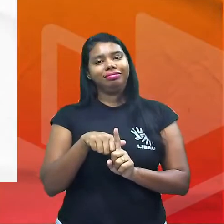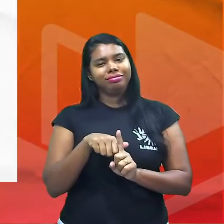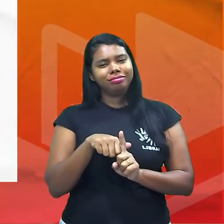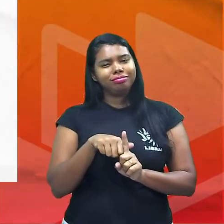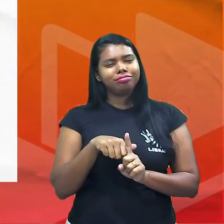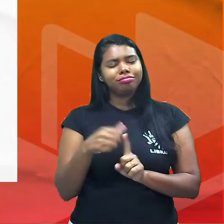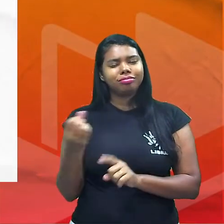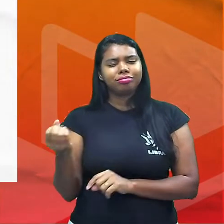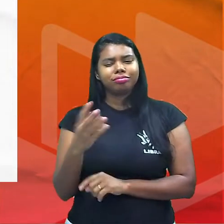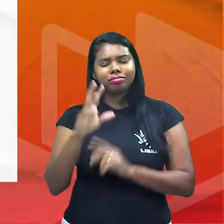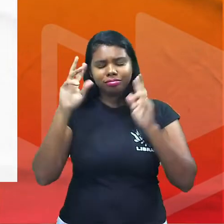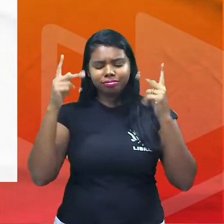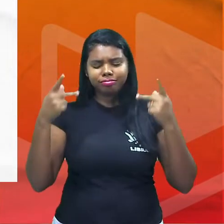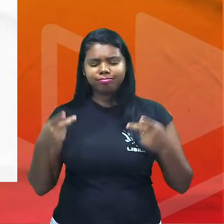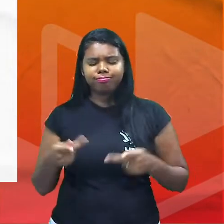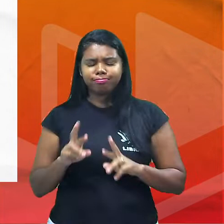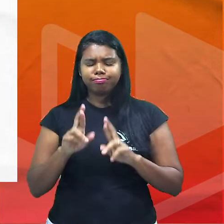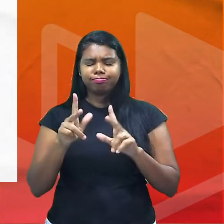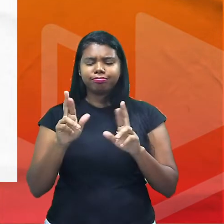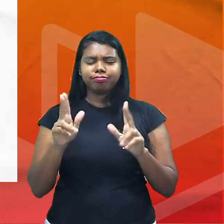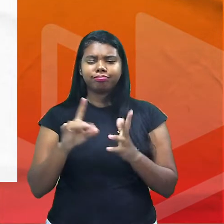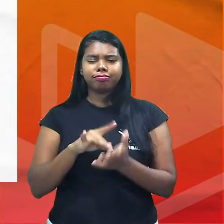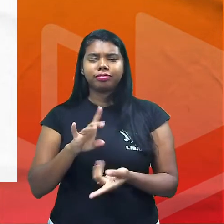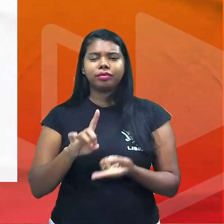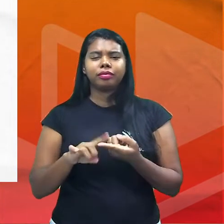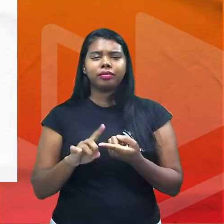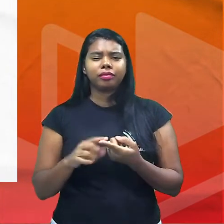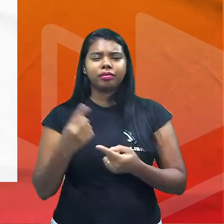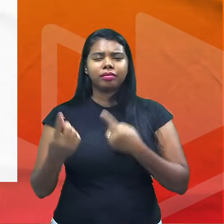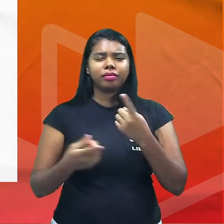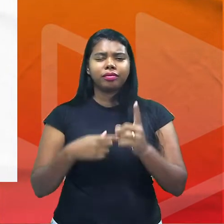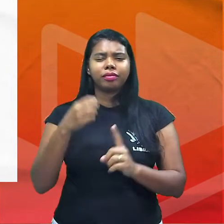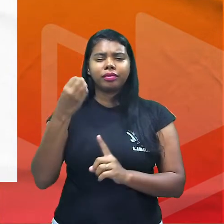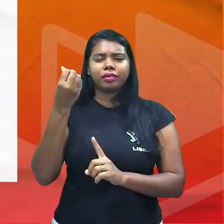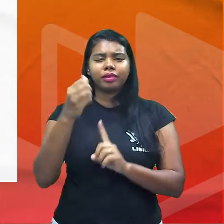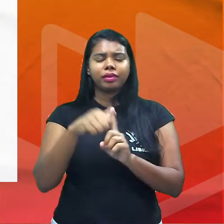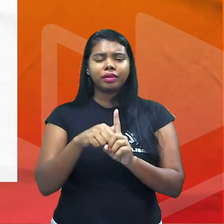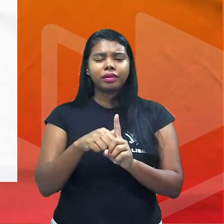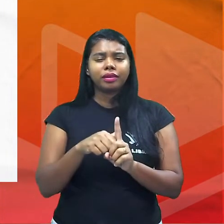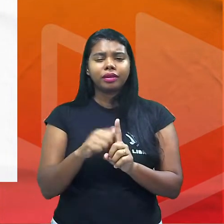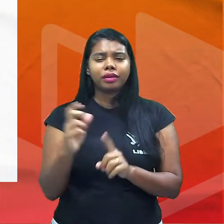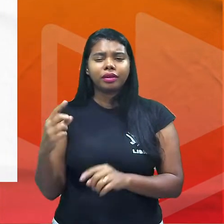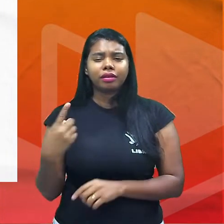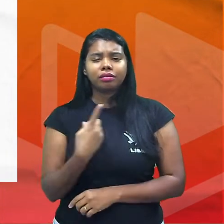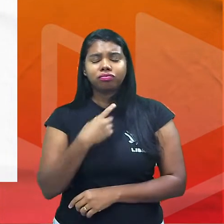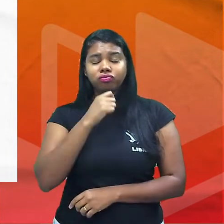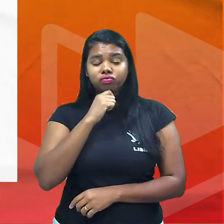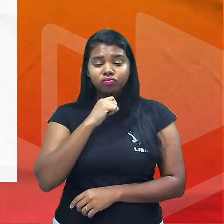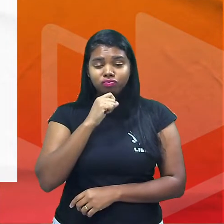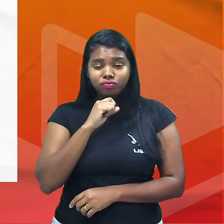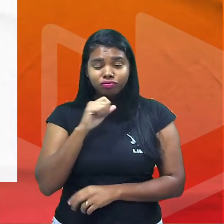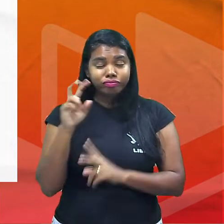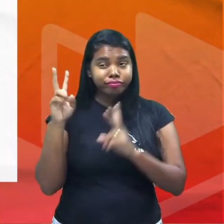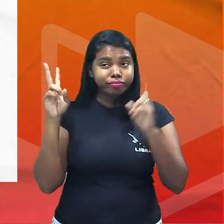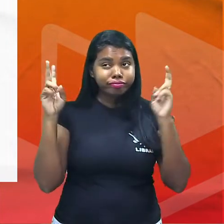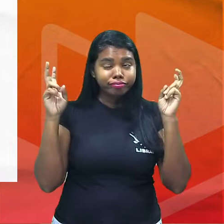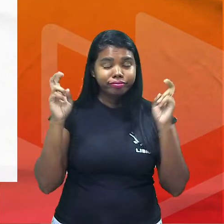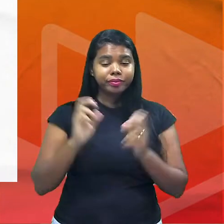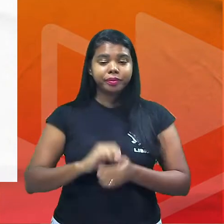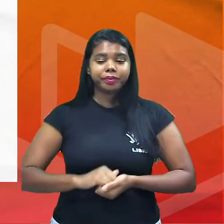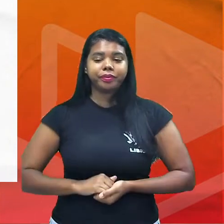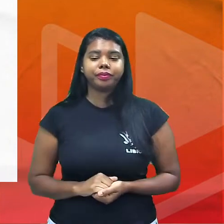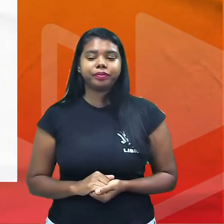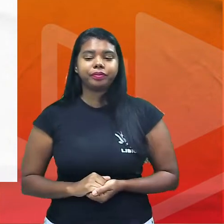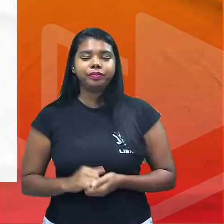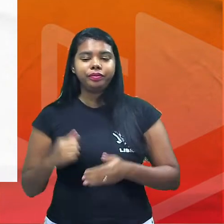nós um novo ser completamente diferente a cada seis meses tornando-nos velhos entre aspas e